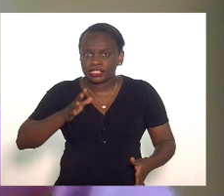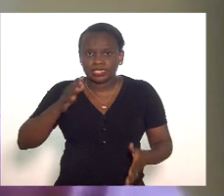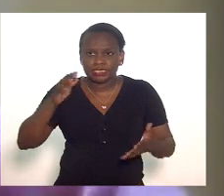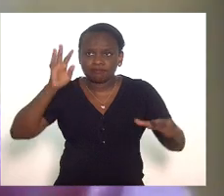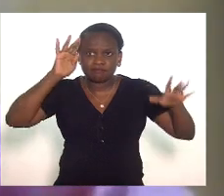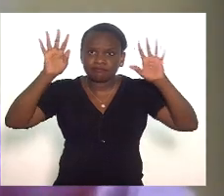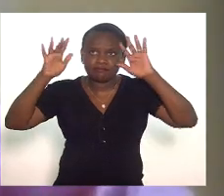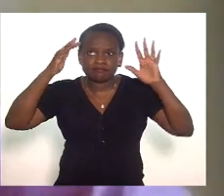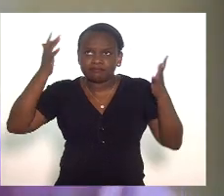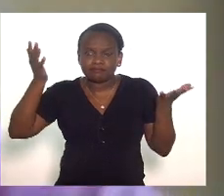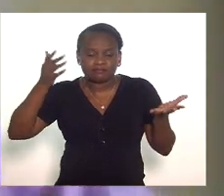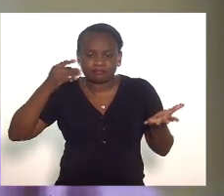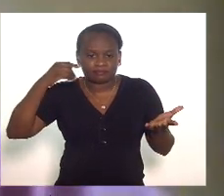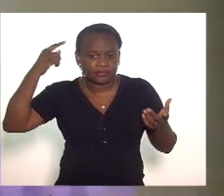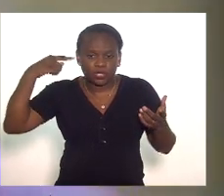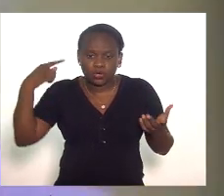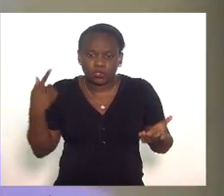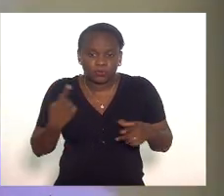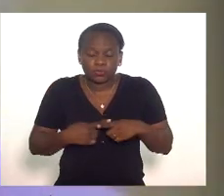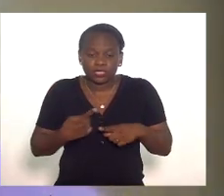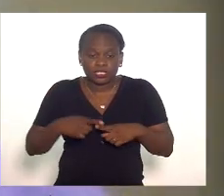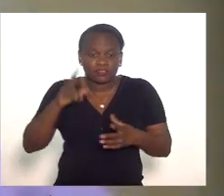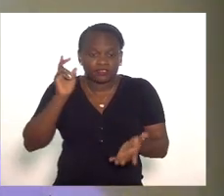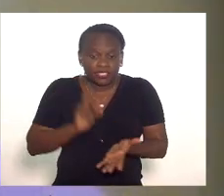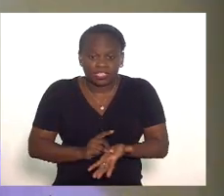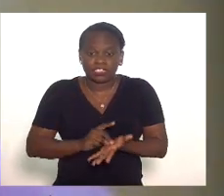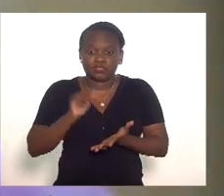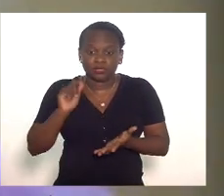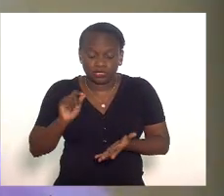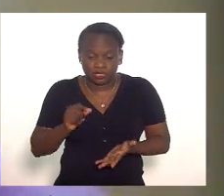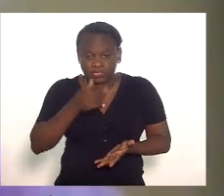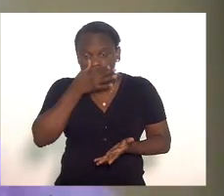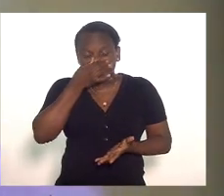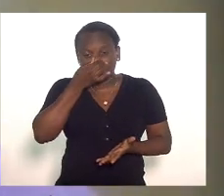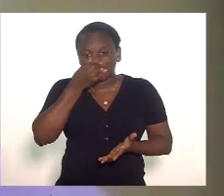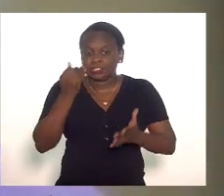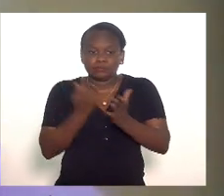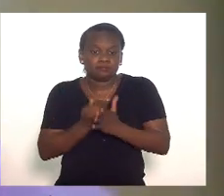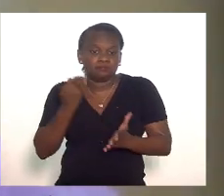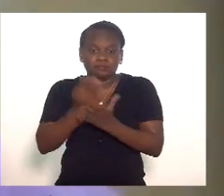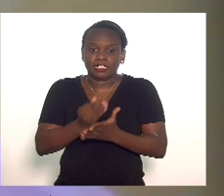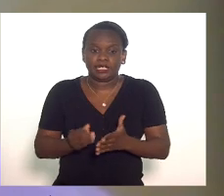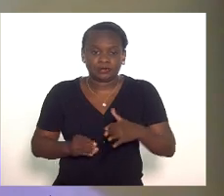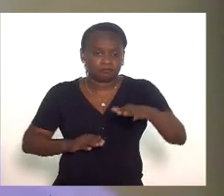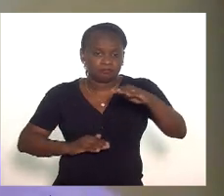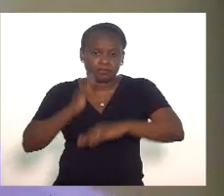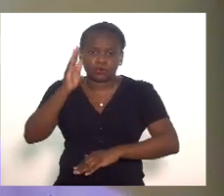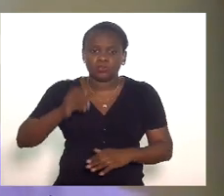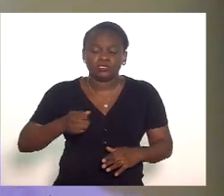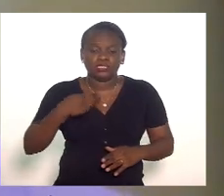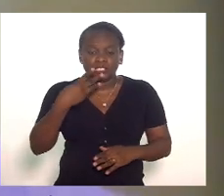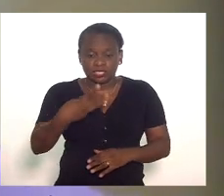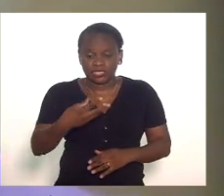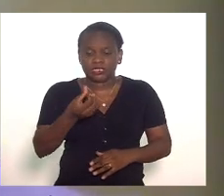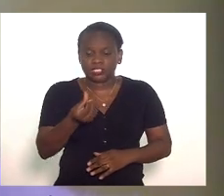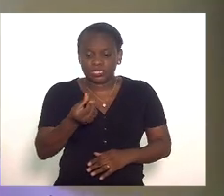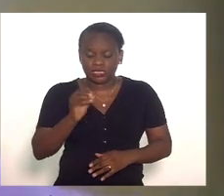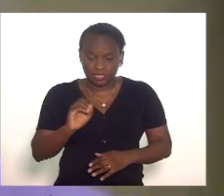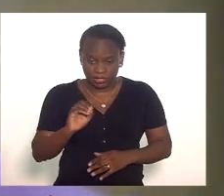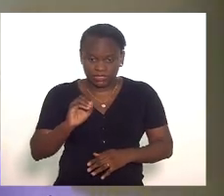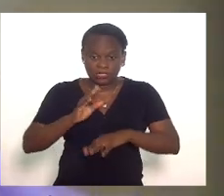pode ser outro deles porque realmente nós estamos ultrapassamos já a marca de 360